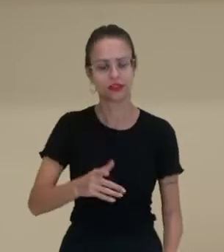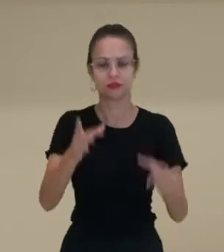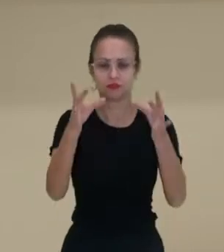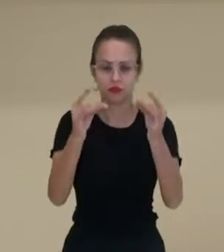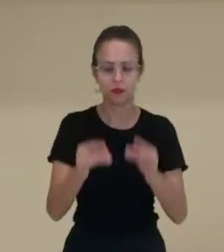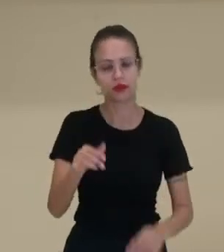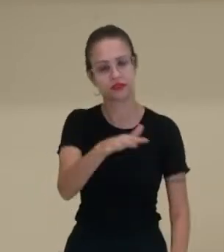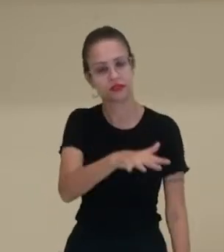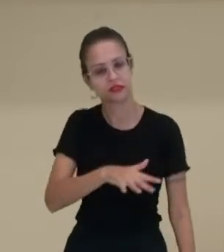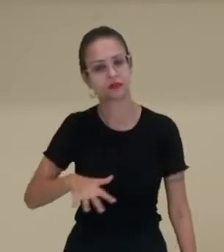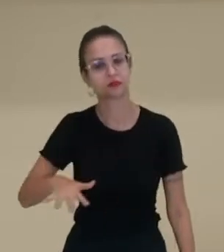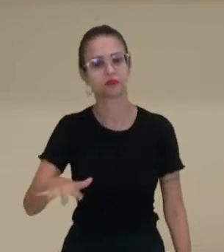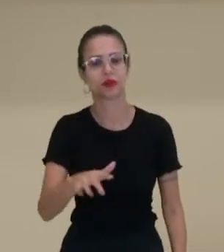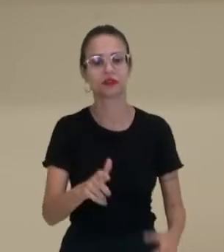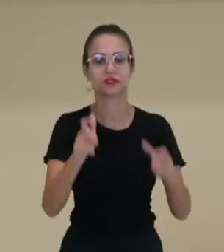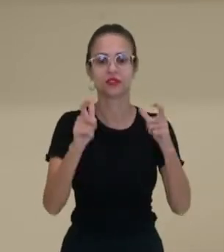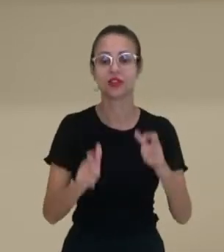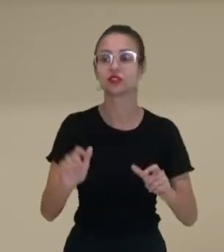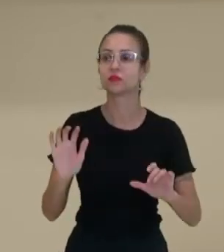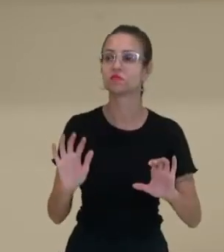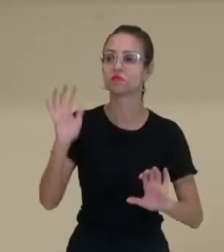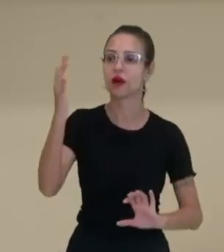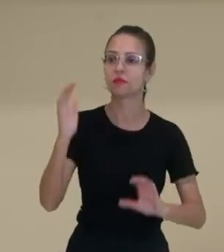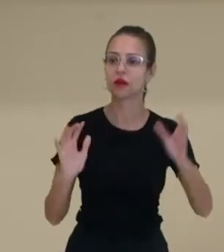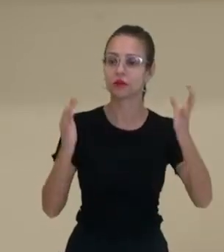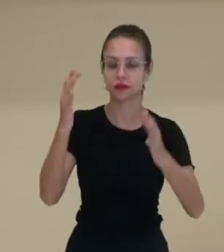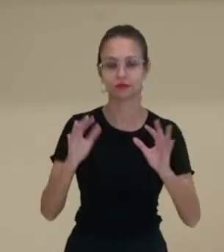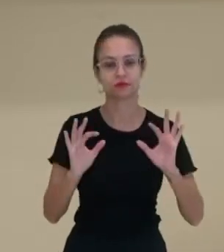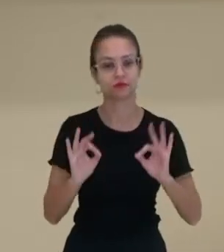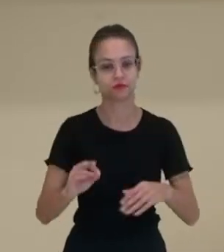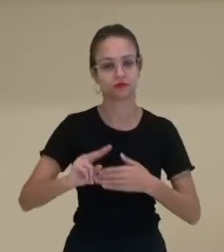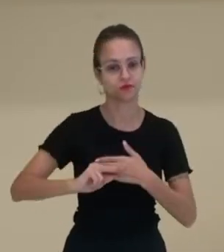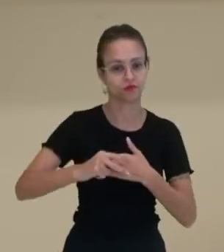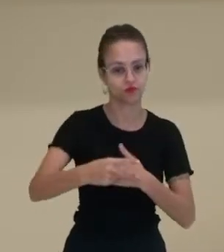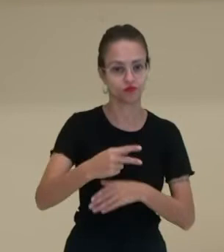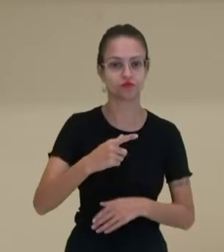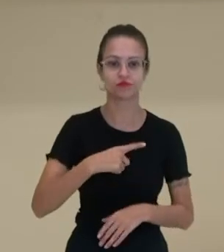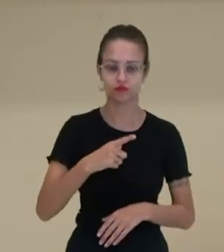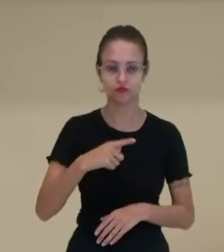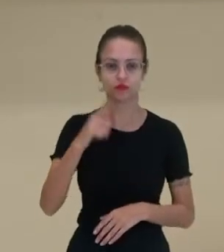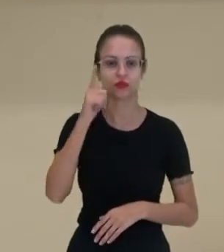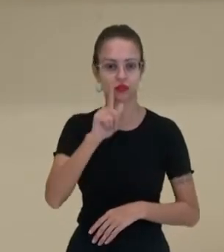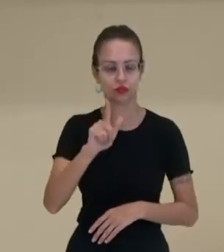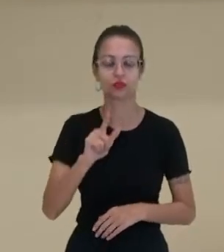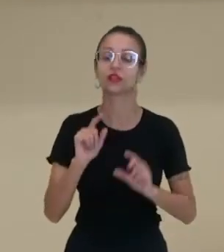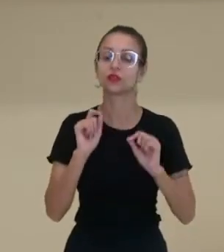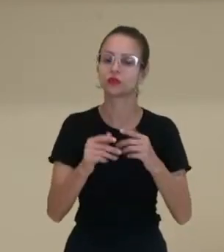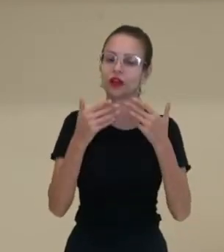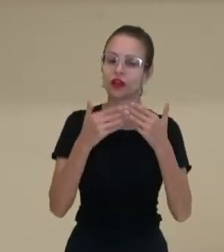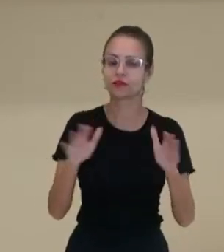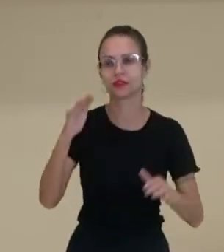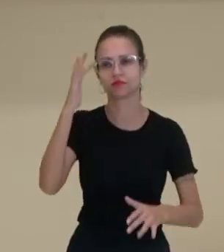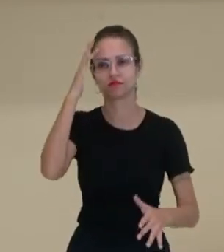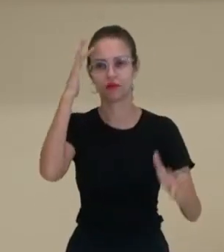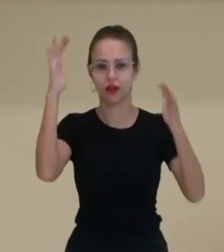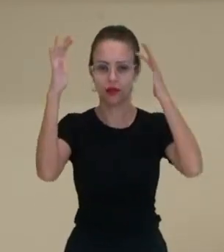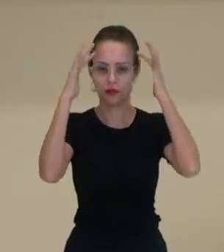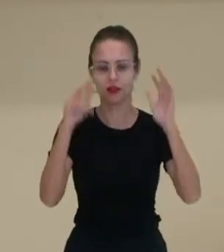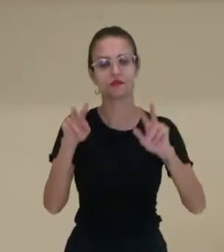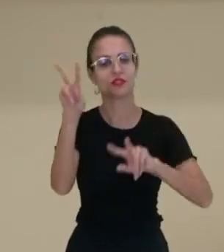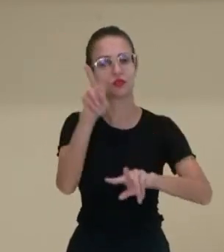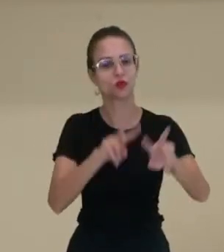espaço onde os fatos acontecem e, consequentemente, a gente consegue abrir aí um campo imaginativo,